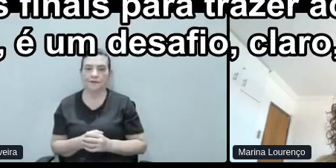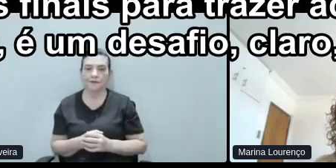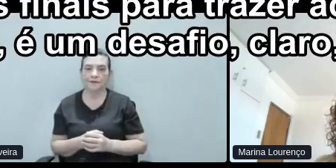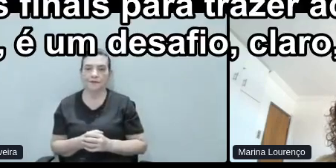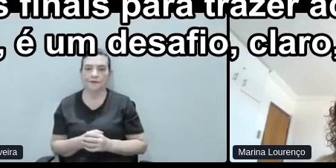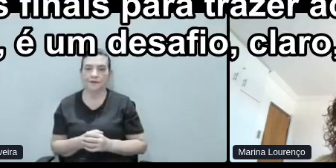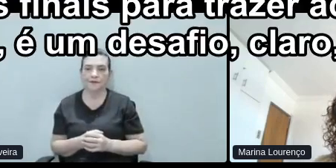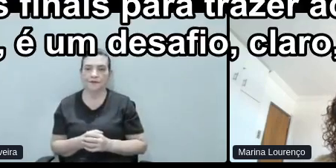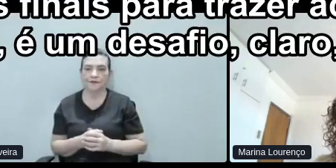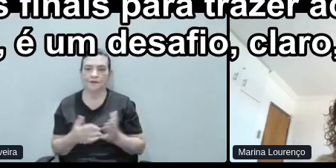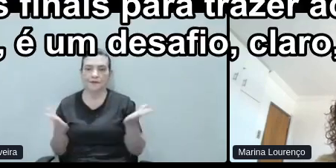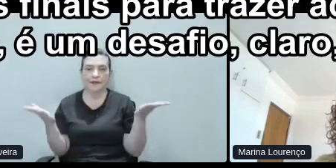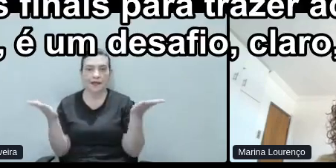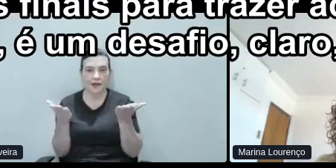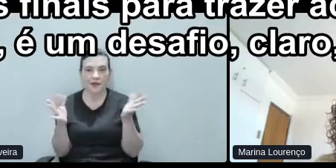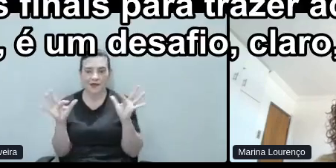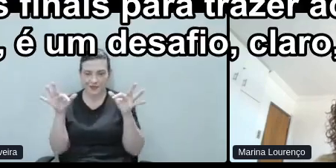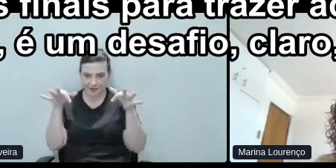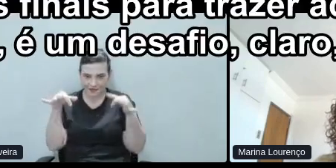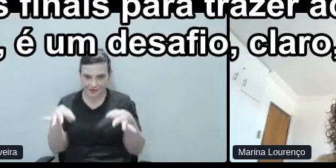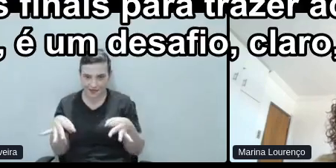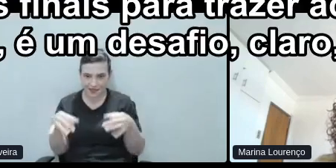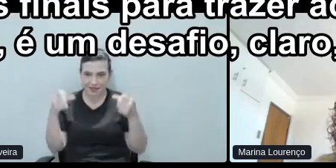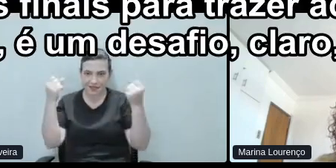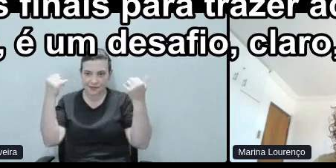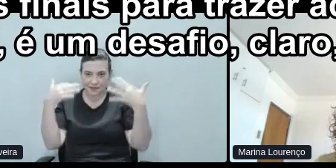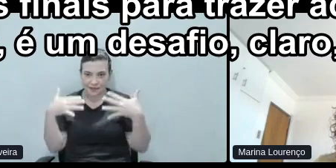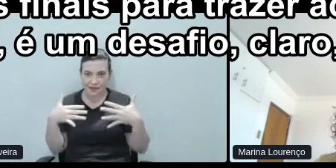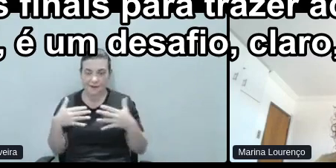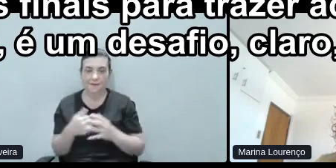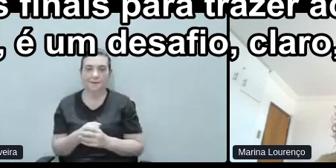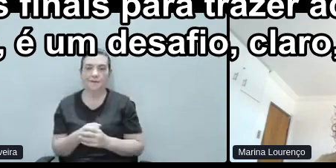E considerações finais para trazer aqui para vocês.